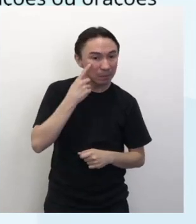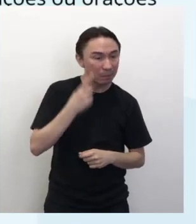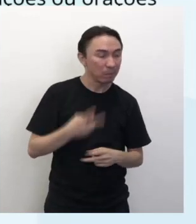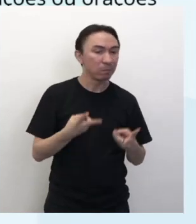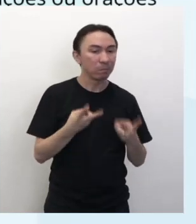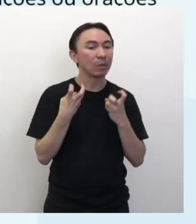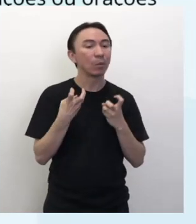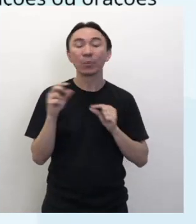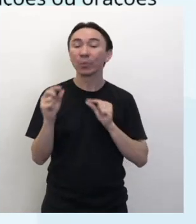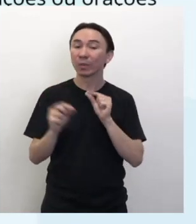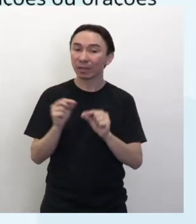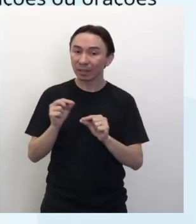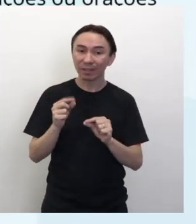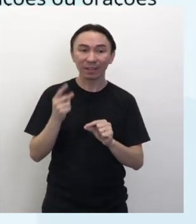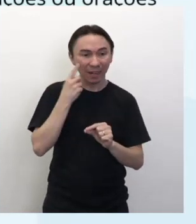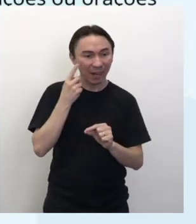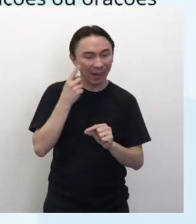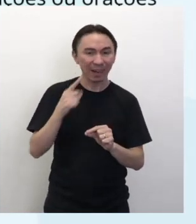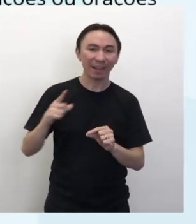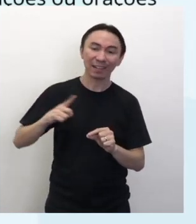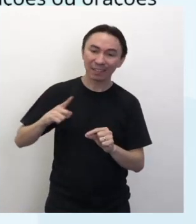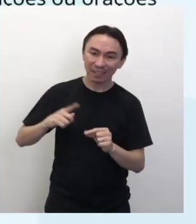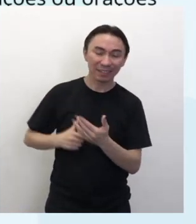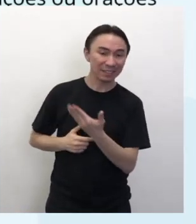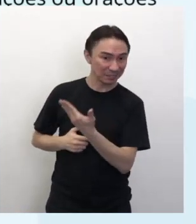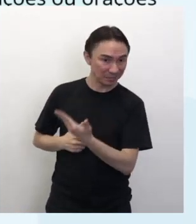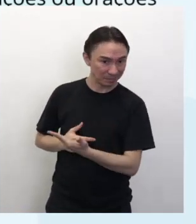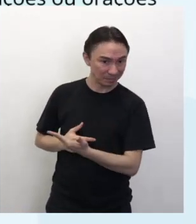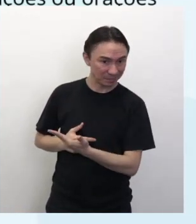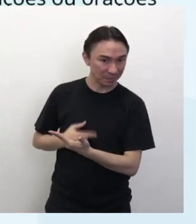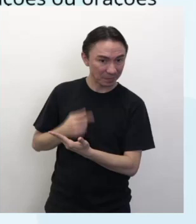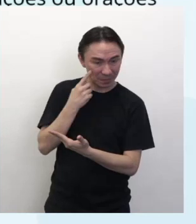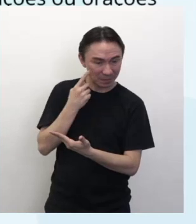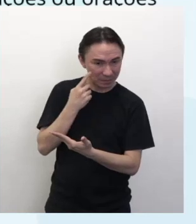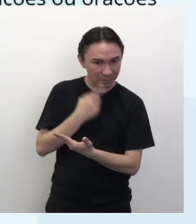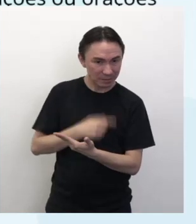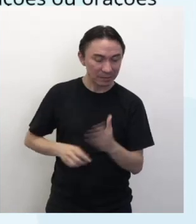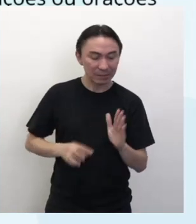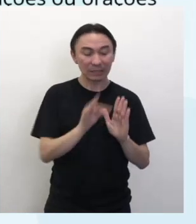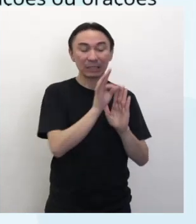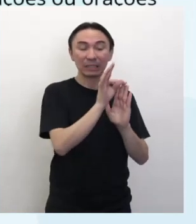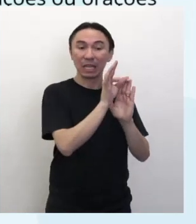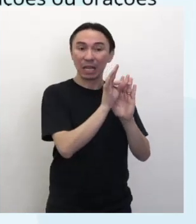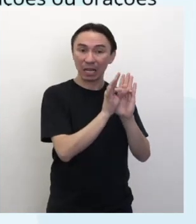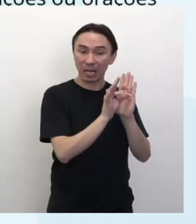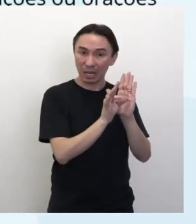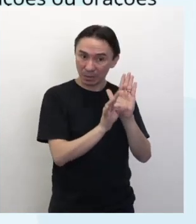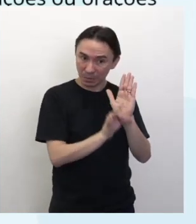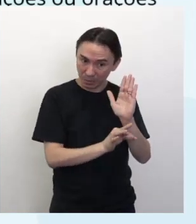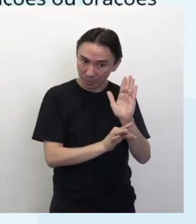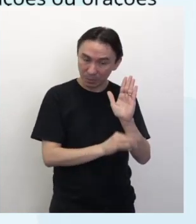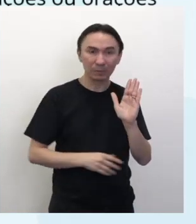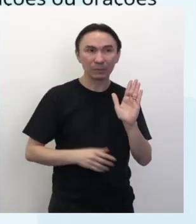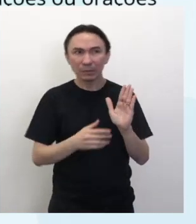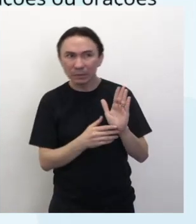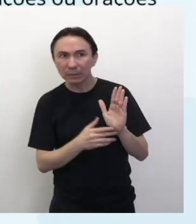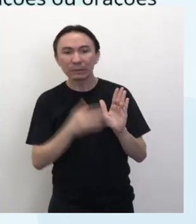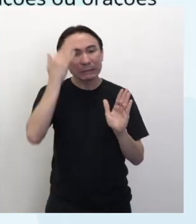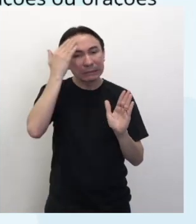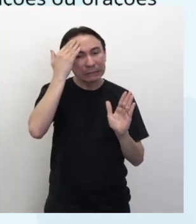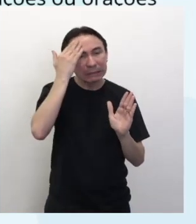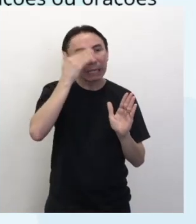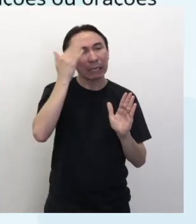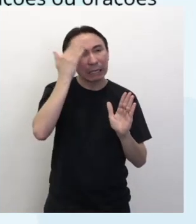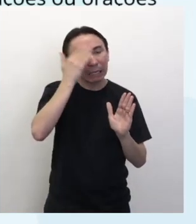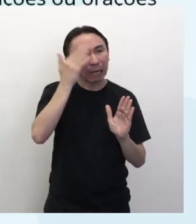vai trabalhar com a compreensão, né? Do texto, tal? Da criticidade, ao